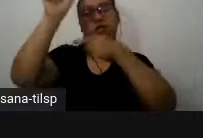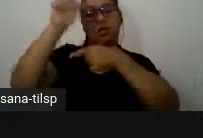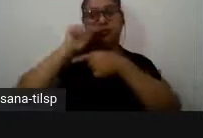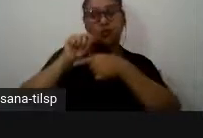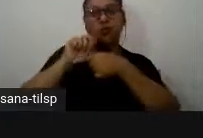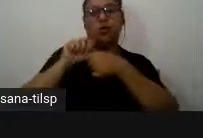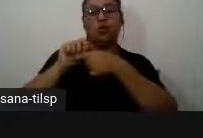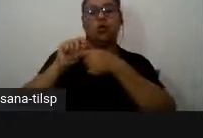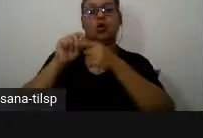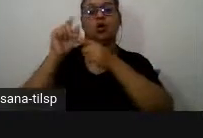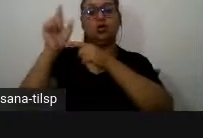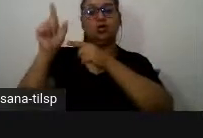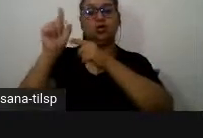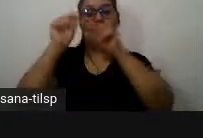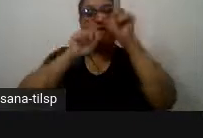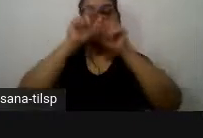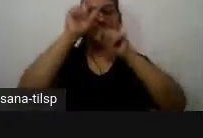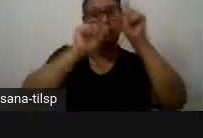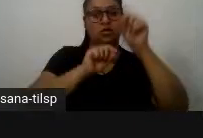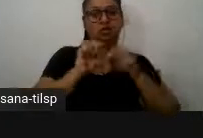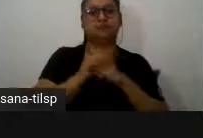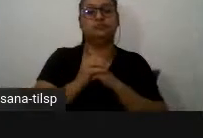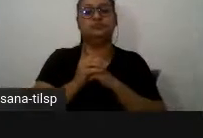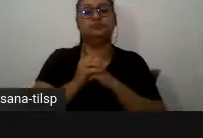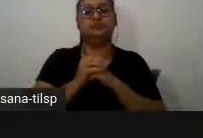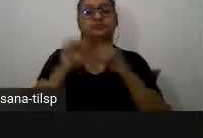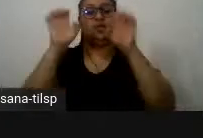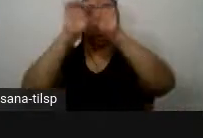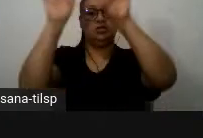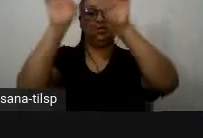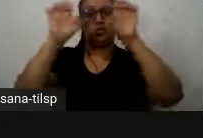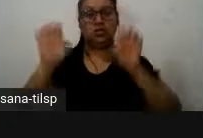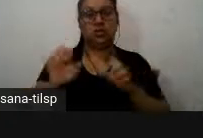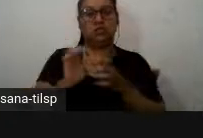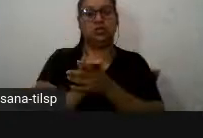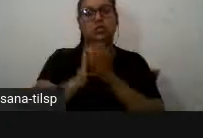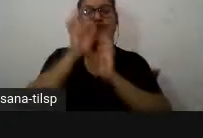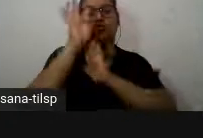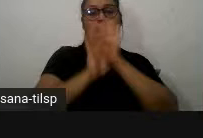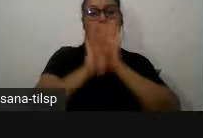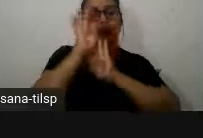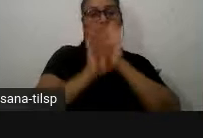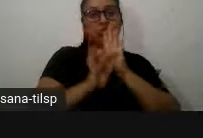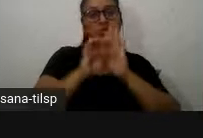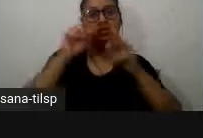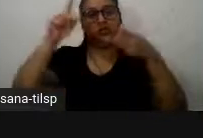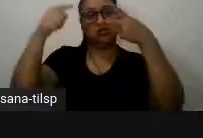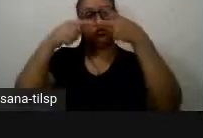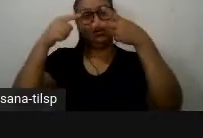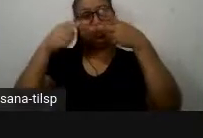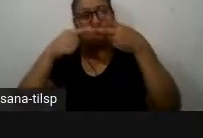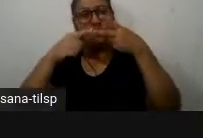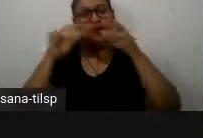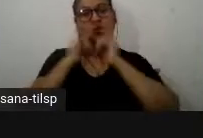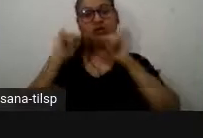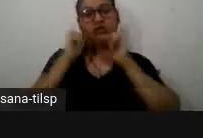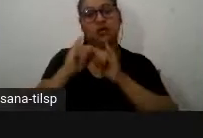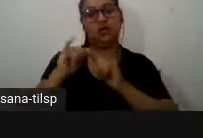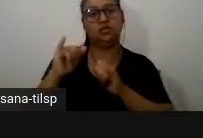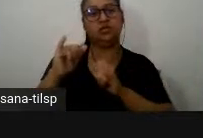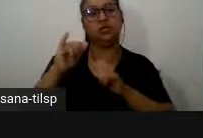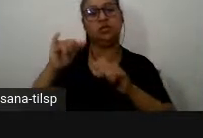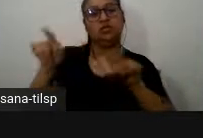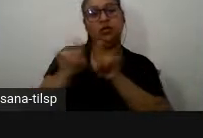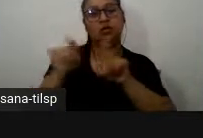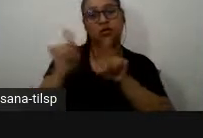da estrutura dos textos uma segunda que é a reflexão sobre o processo de construção de texto de divulgação científica e